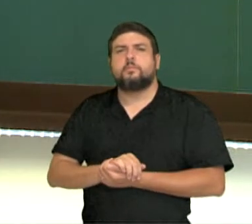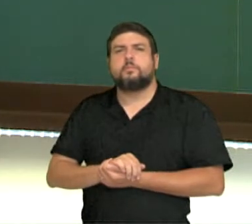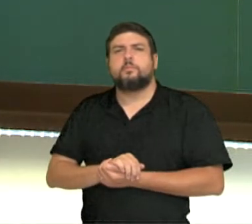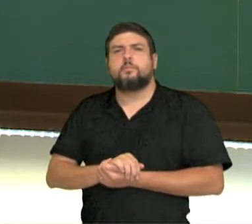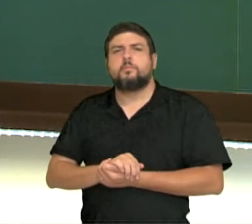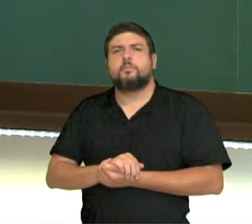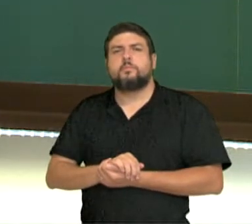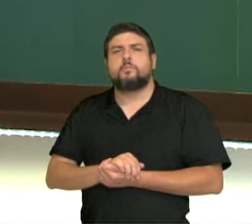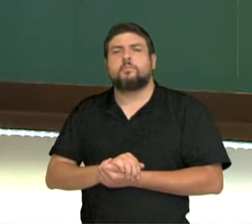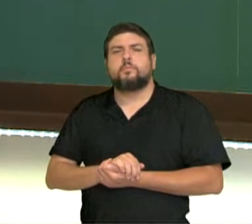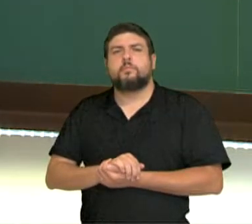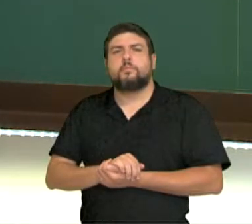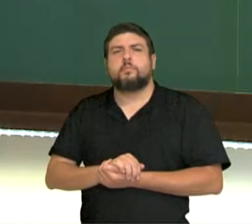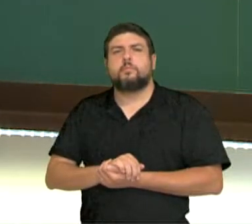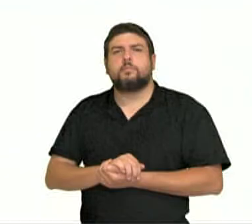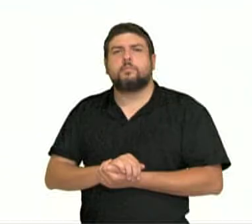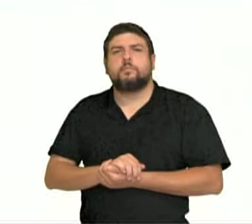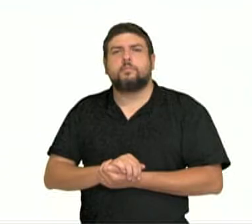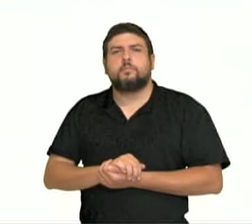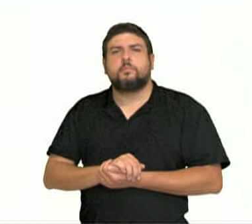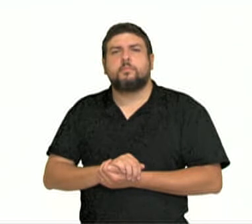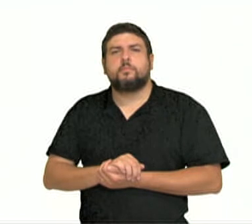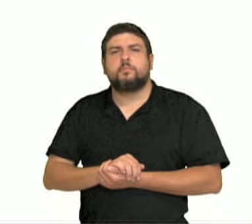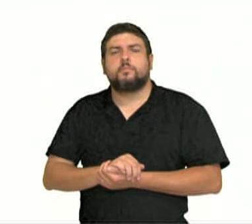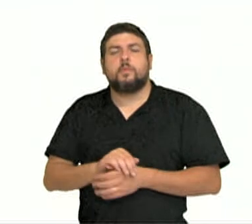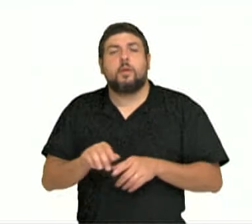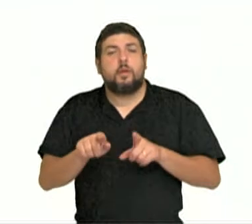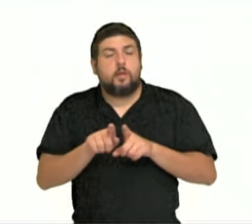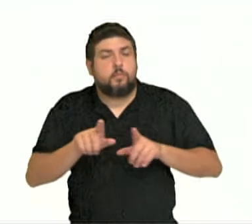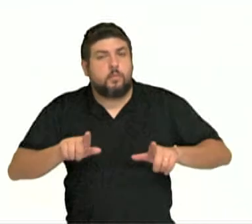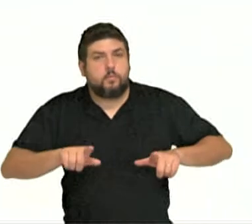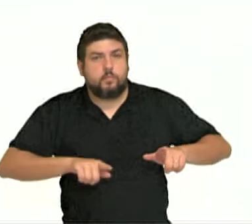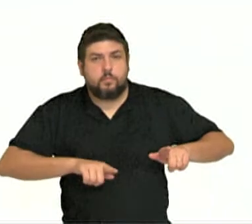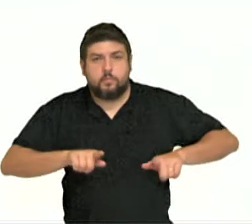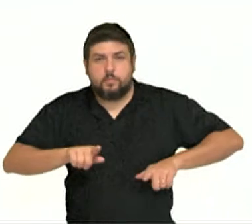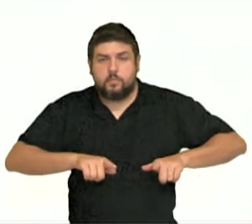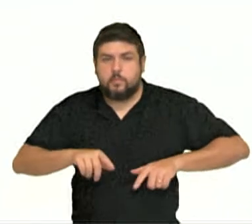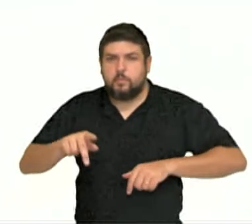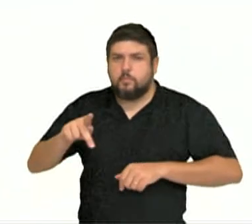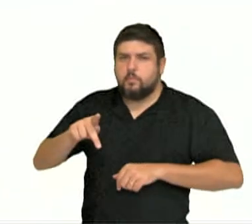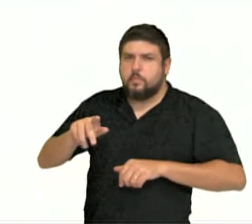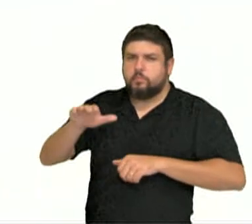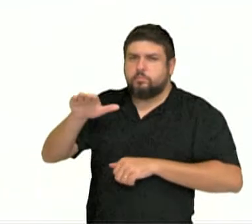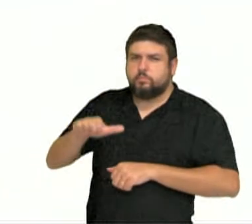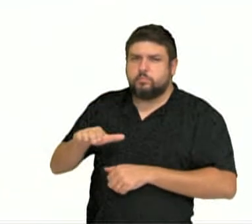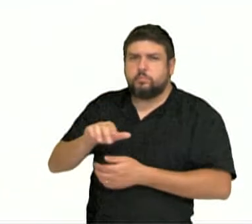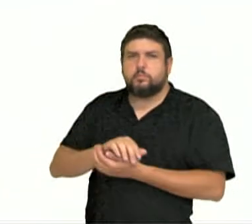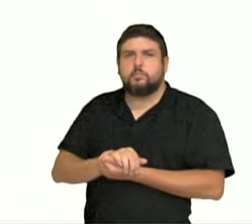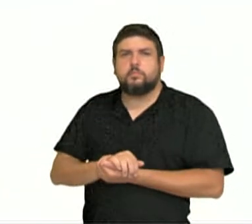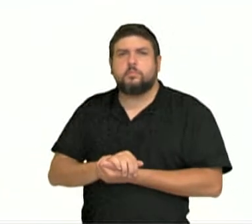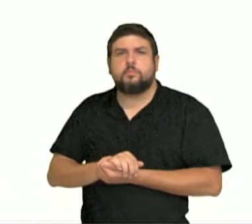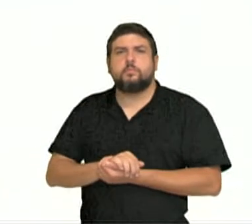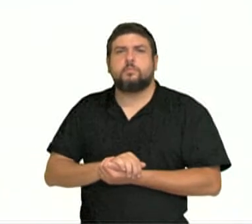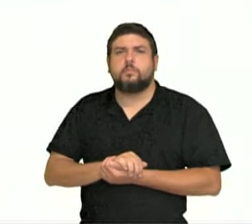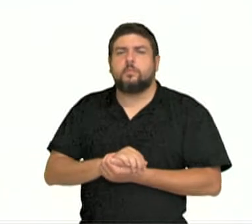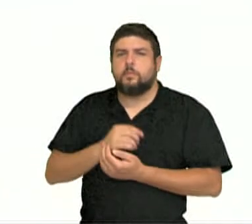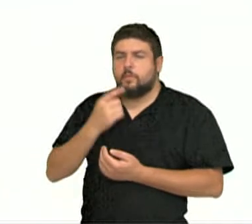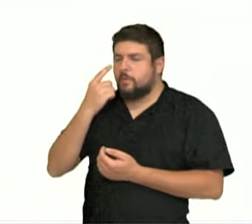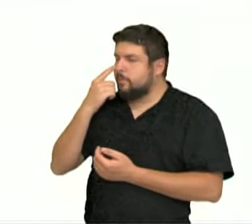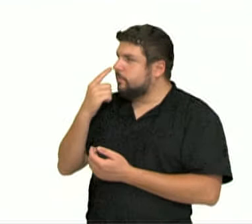Também temos mais uns exemplos aqui. Mi primo Pablo es barro. No soy muy alto. Mis hermanas